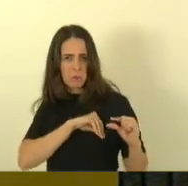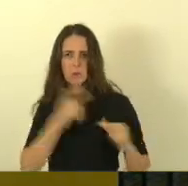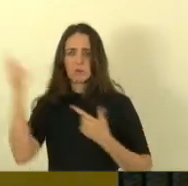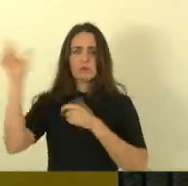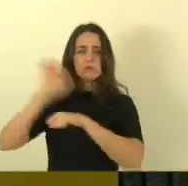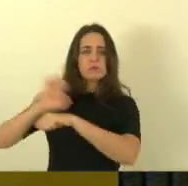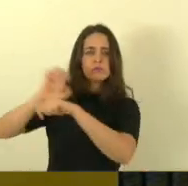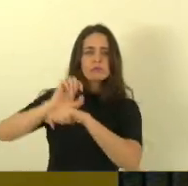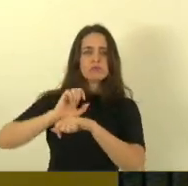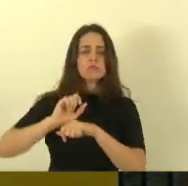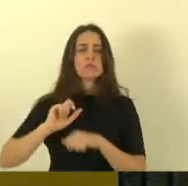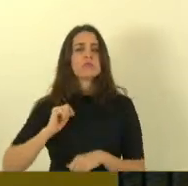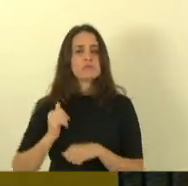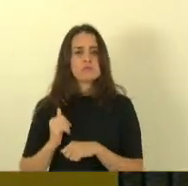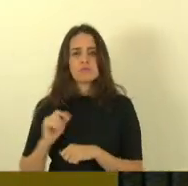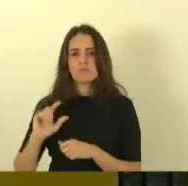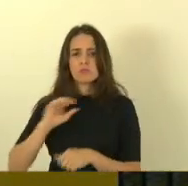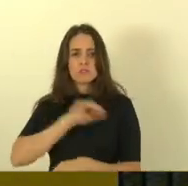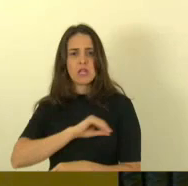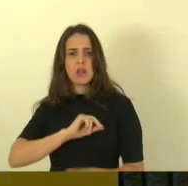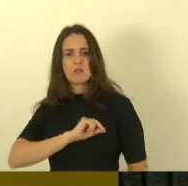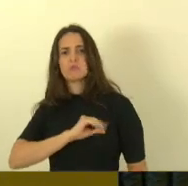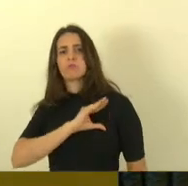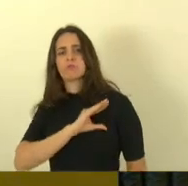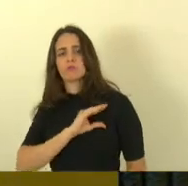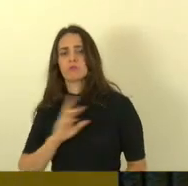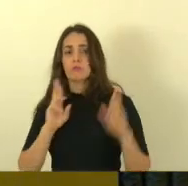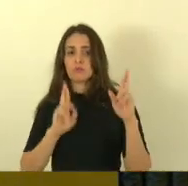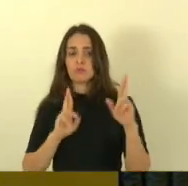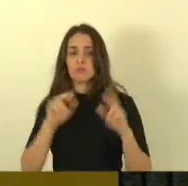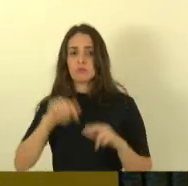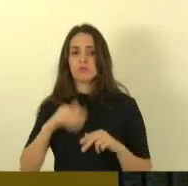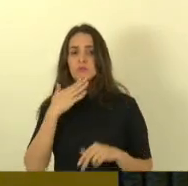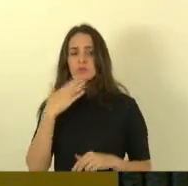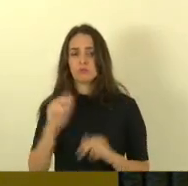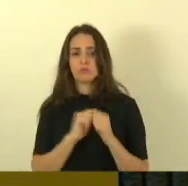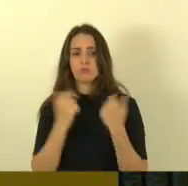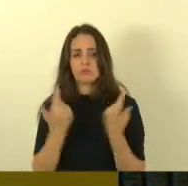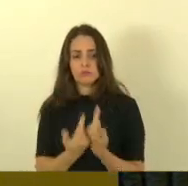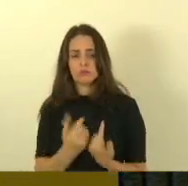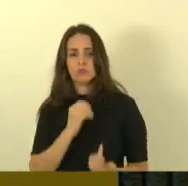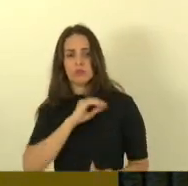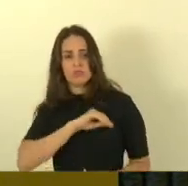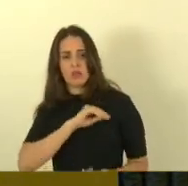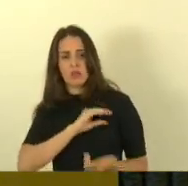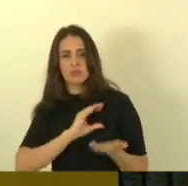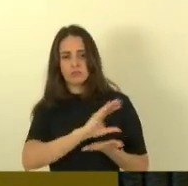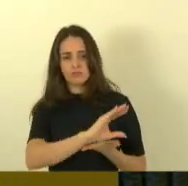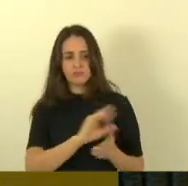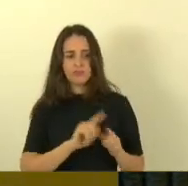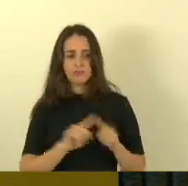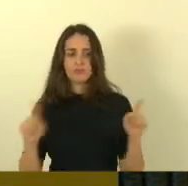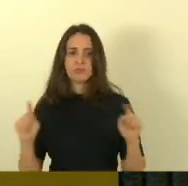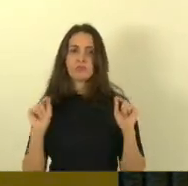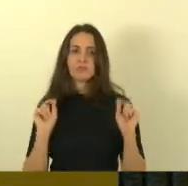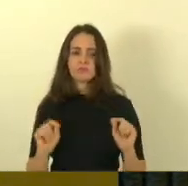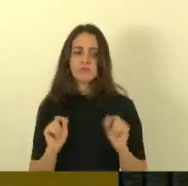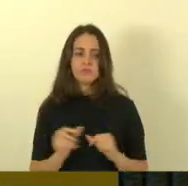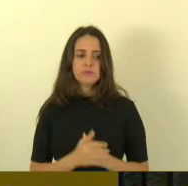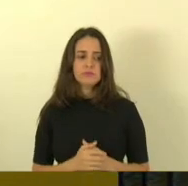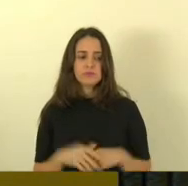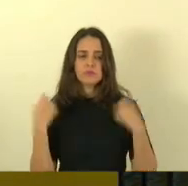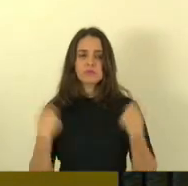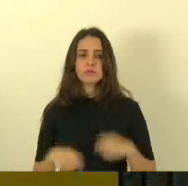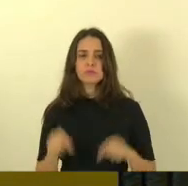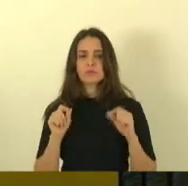estados do país eu sei que o governo vai atender esse apelo dessa casa porque eles possam ser valorizados mas mais do que isso o que eles